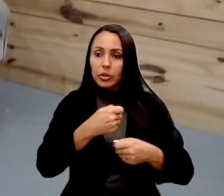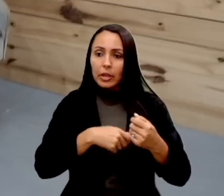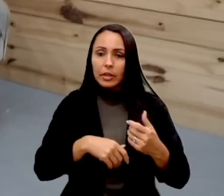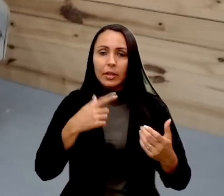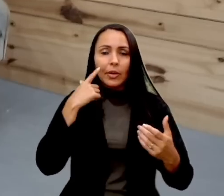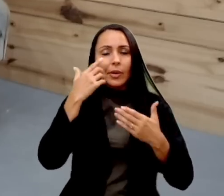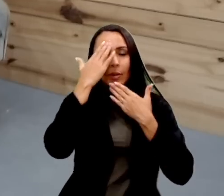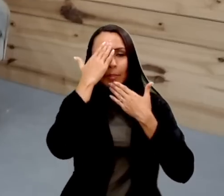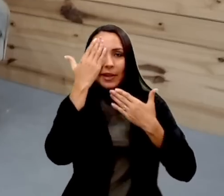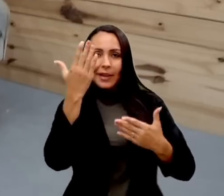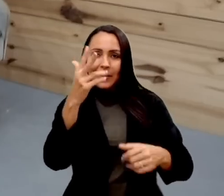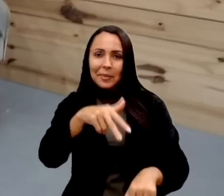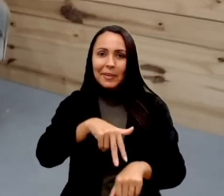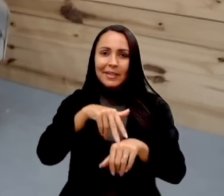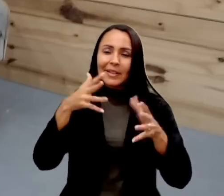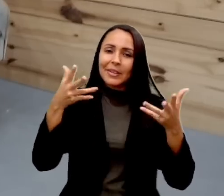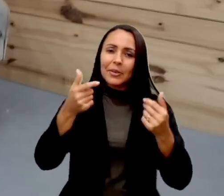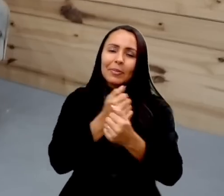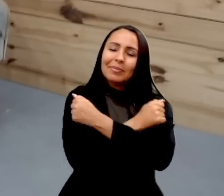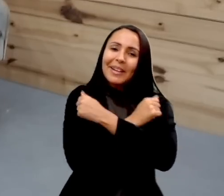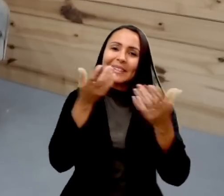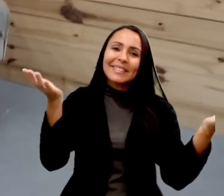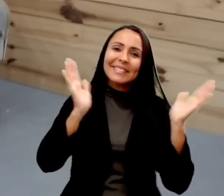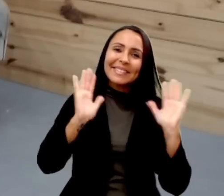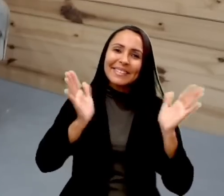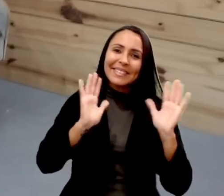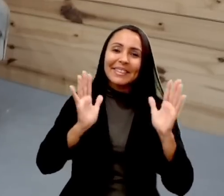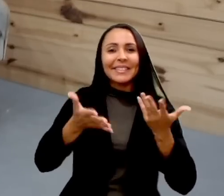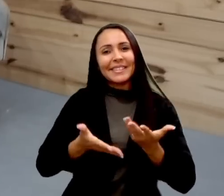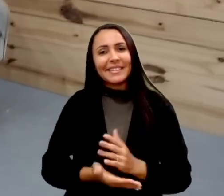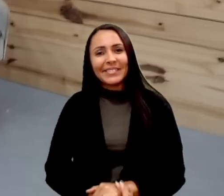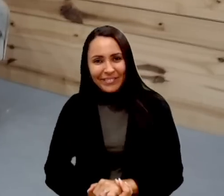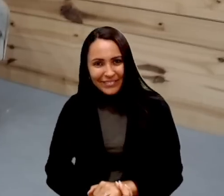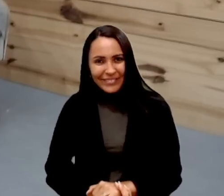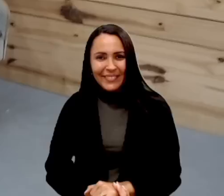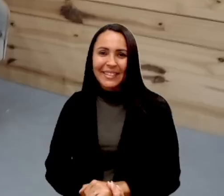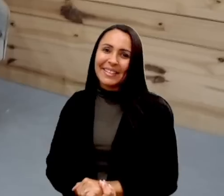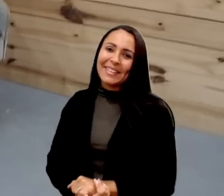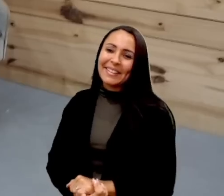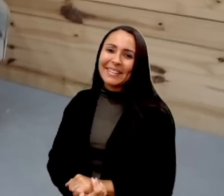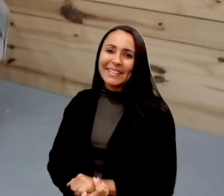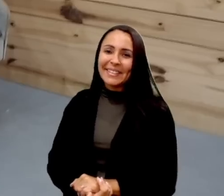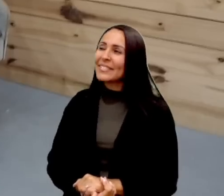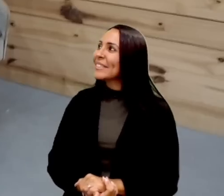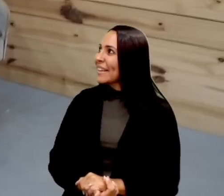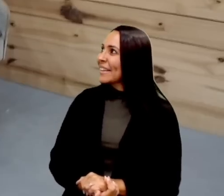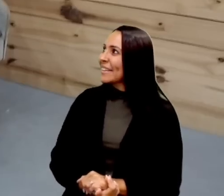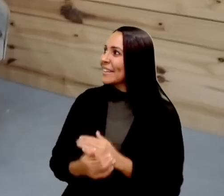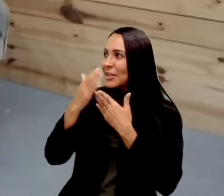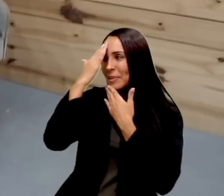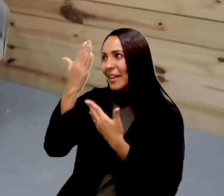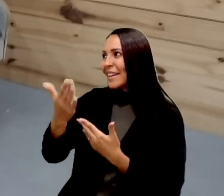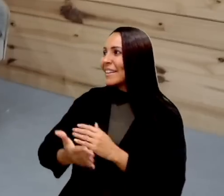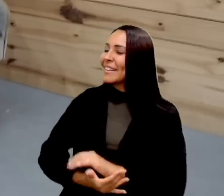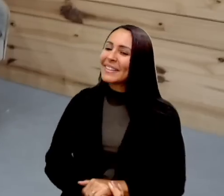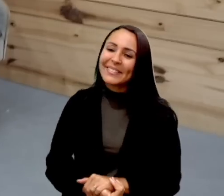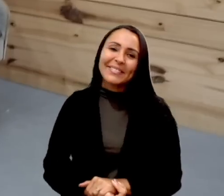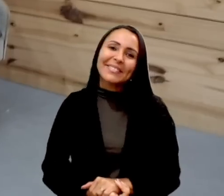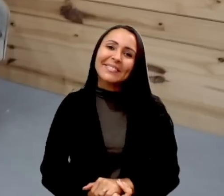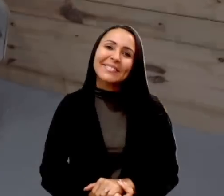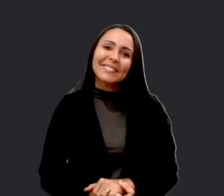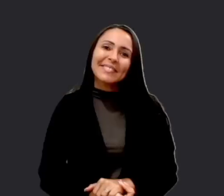Obrigada pela presença de todos, forte abraço, até a próxima, a gente se encontra por aqui. Até a próxima. Até a próxima. Obrigada, professor. Eu te agradeço.